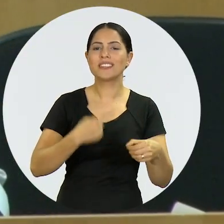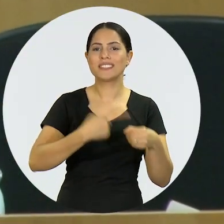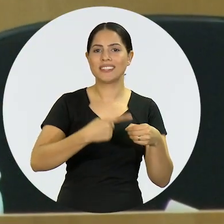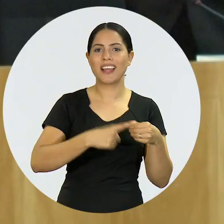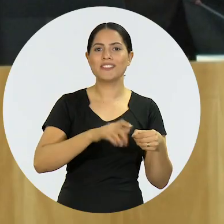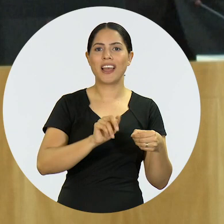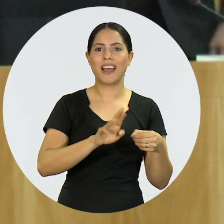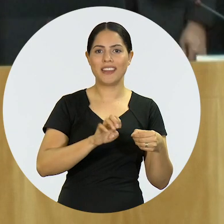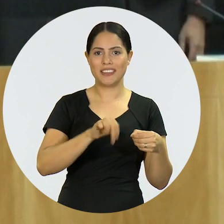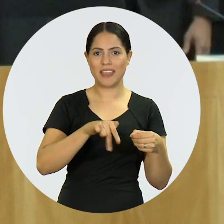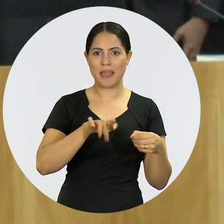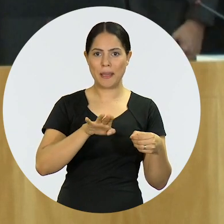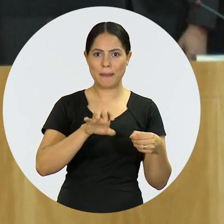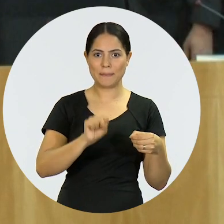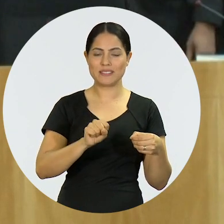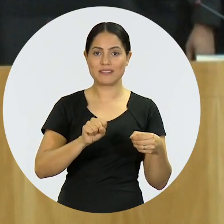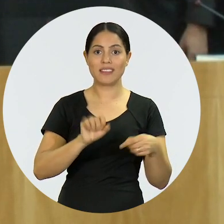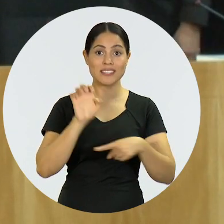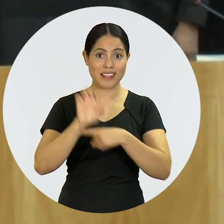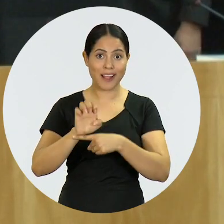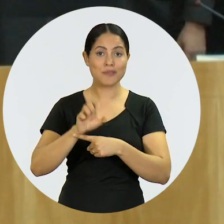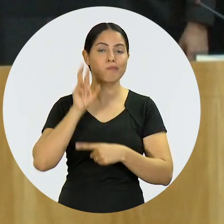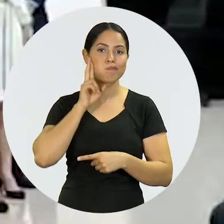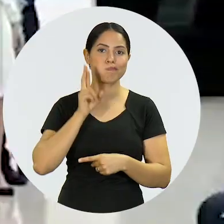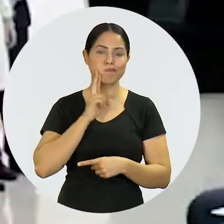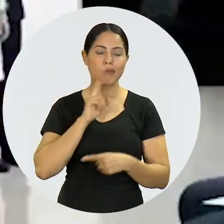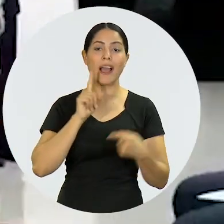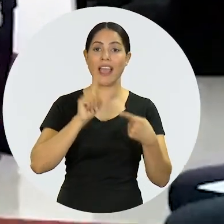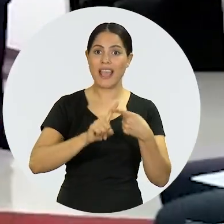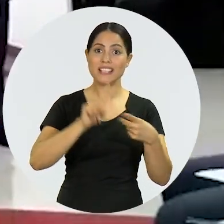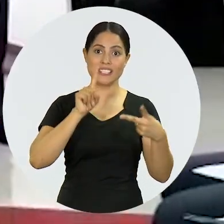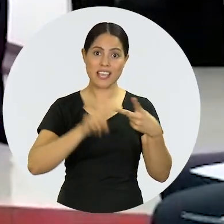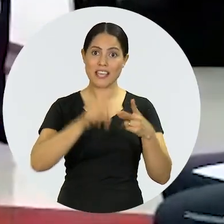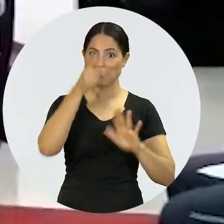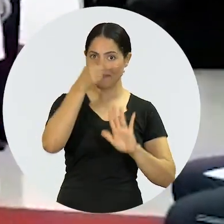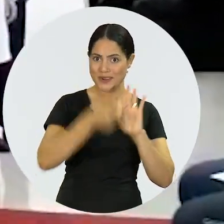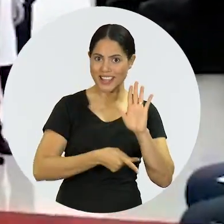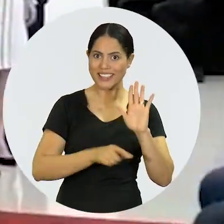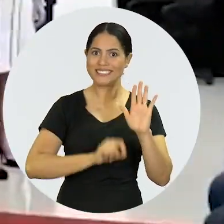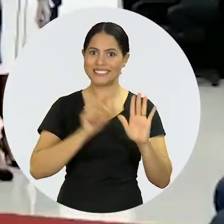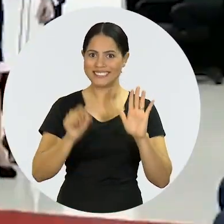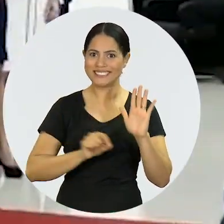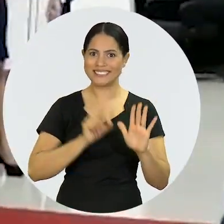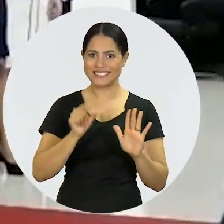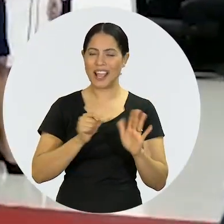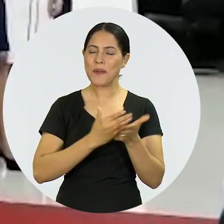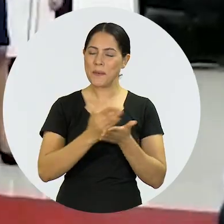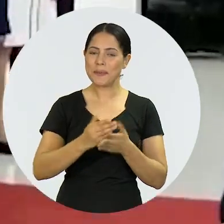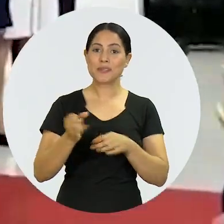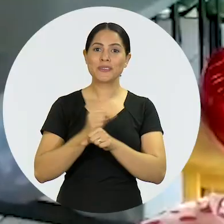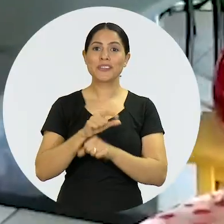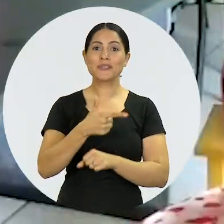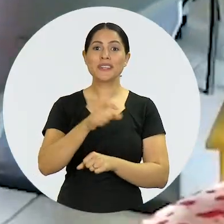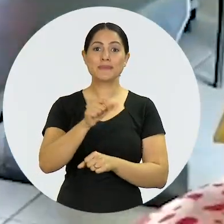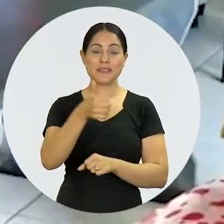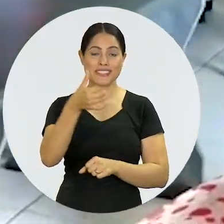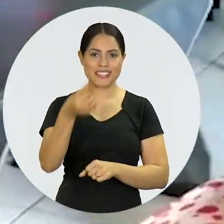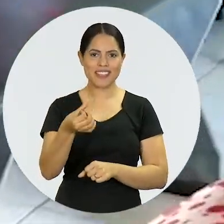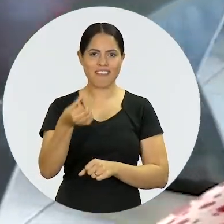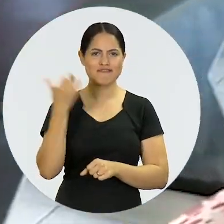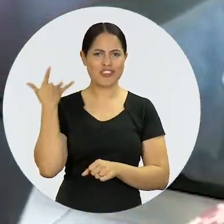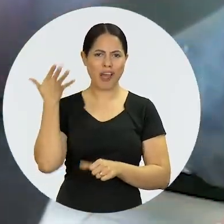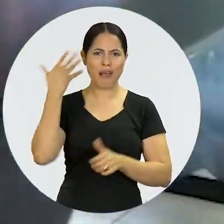subsessão de Ariquemes, em Rondônia. Os projetos AOBzinho e AOB Vozinho começaram em